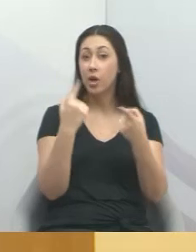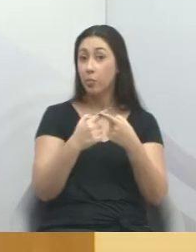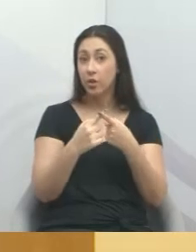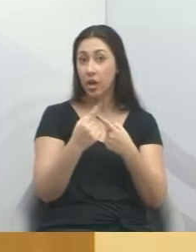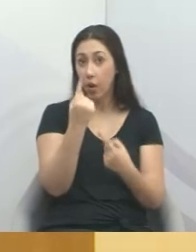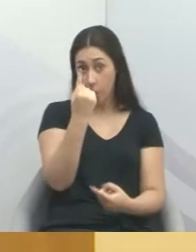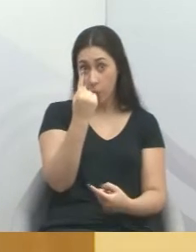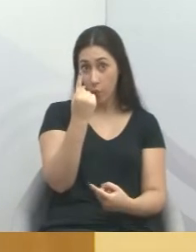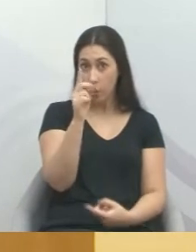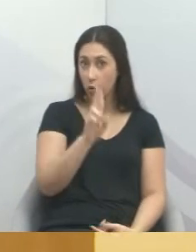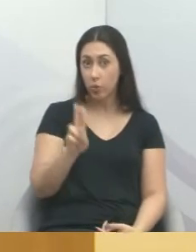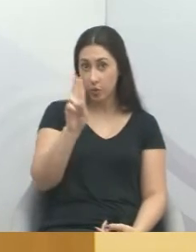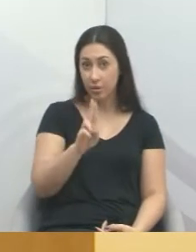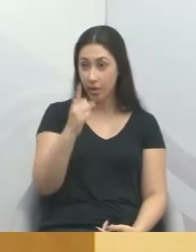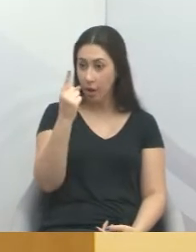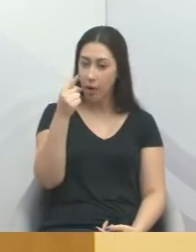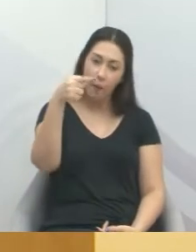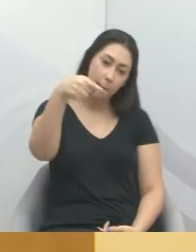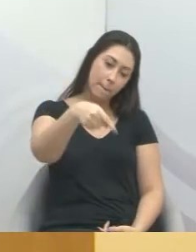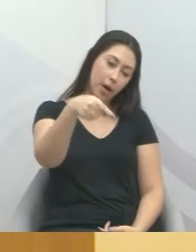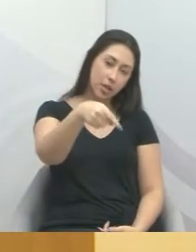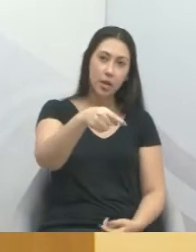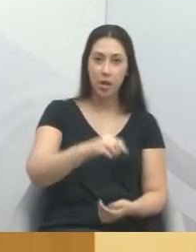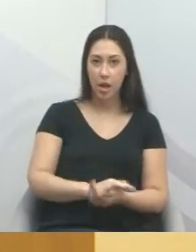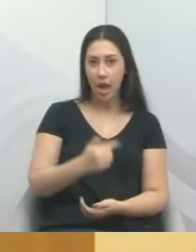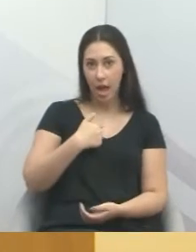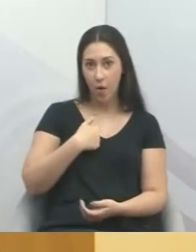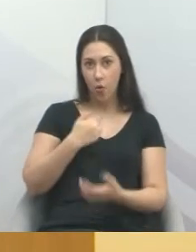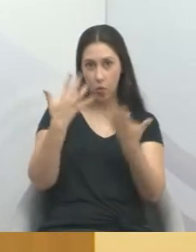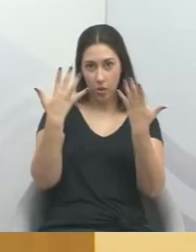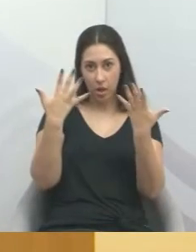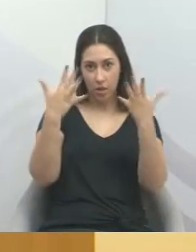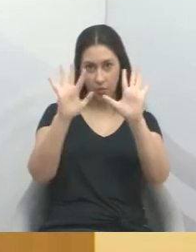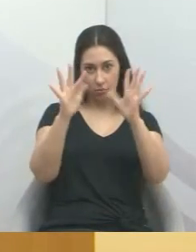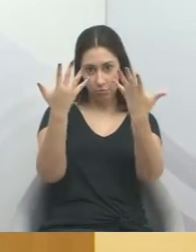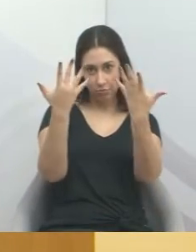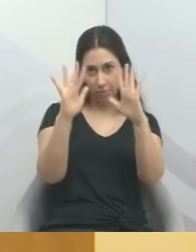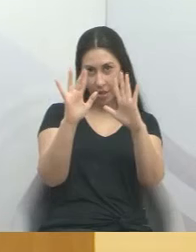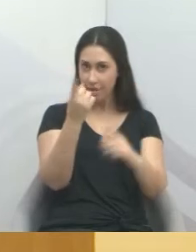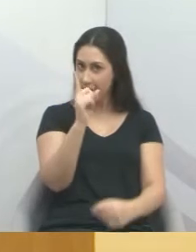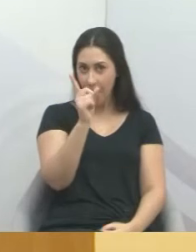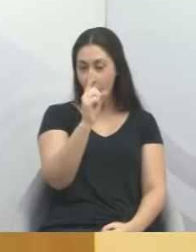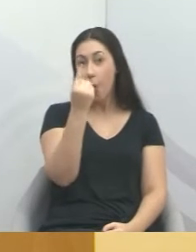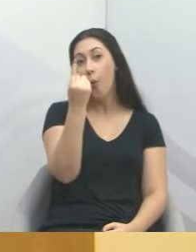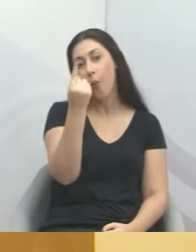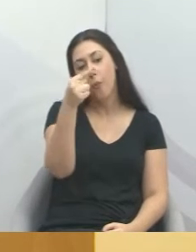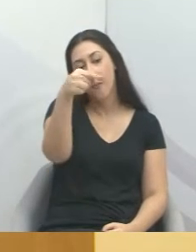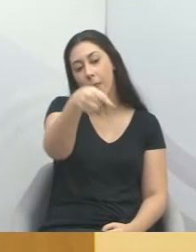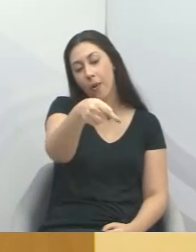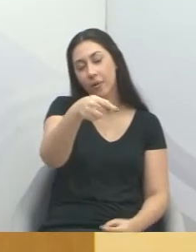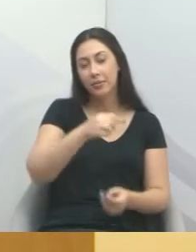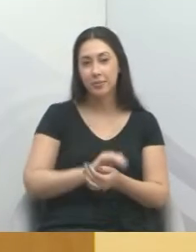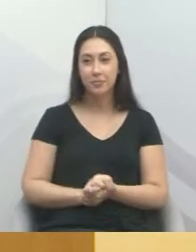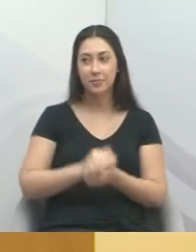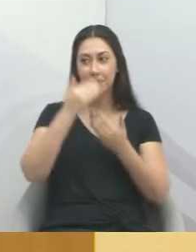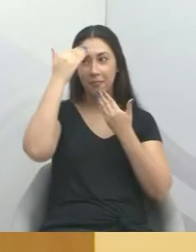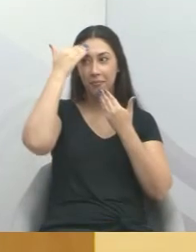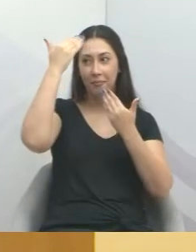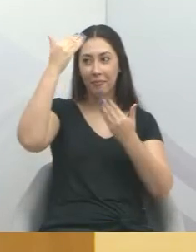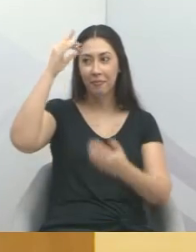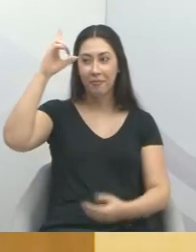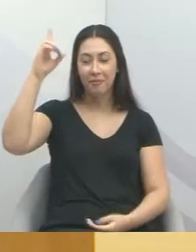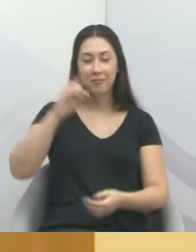dedo e mostrar? Eu não estou mostrando os dez dedos, estou mostrando um. Graças a Deus. Meu